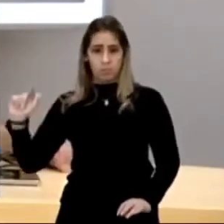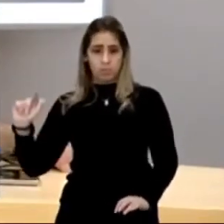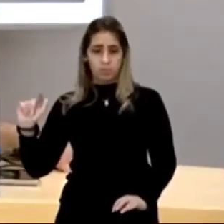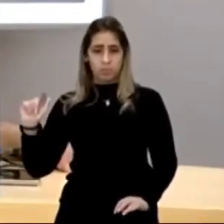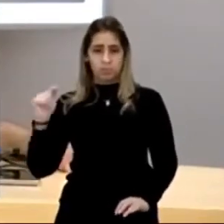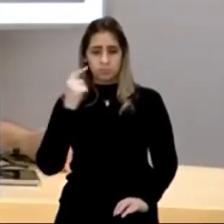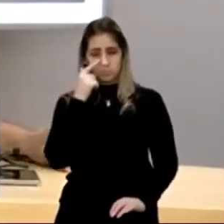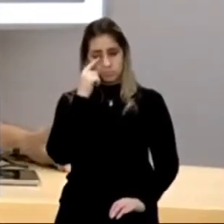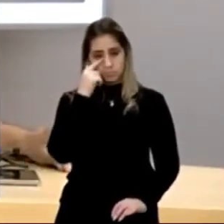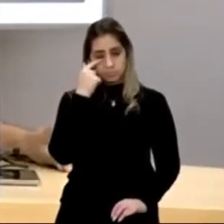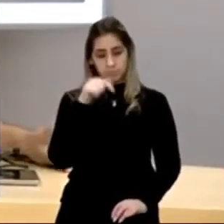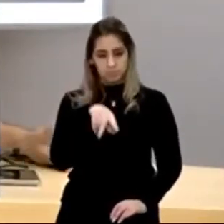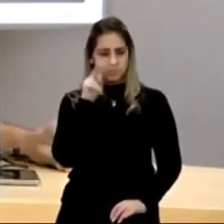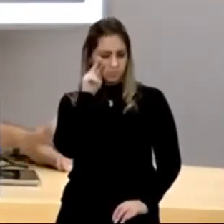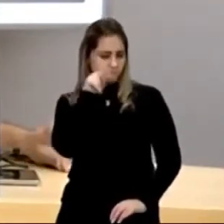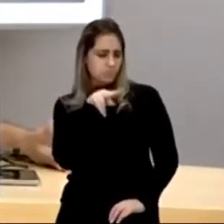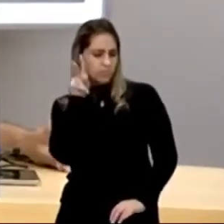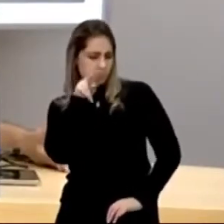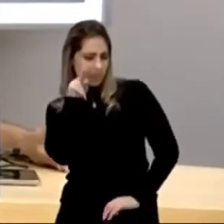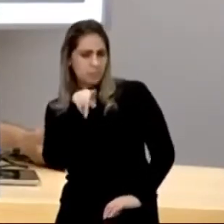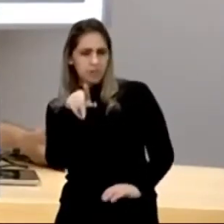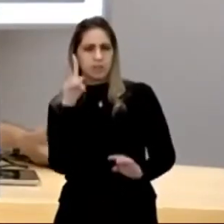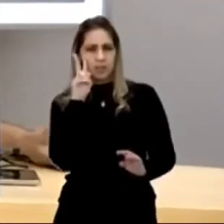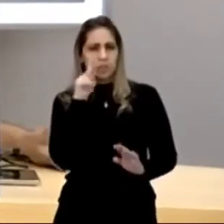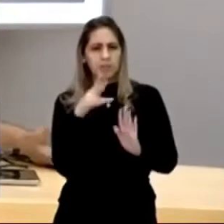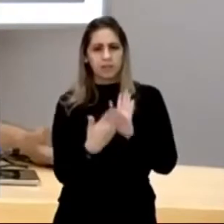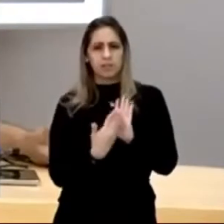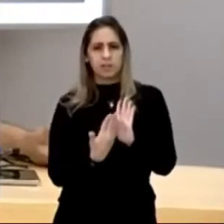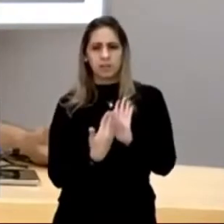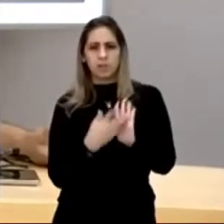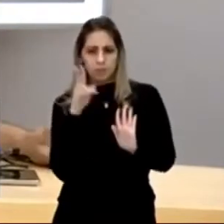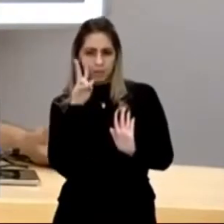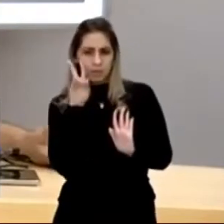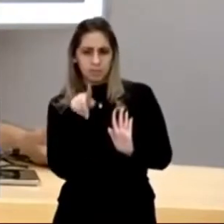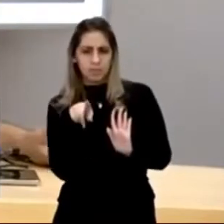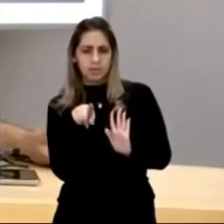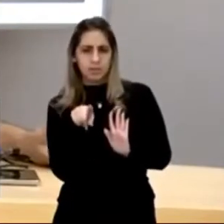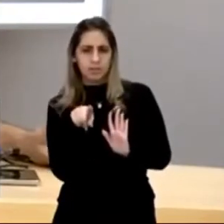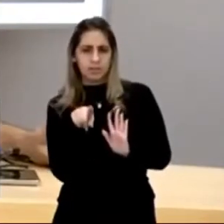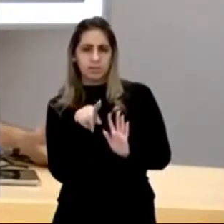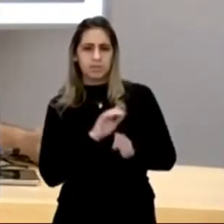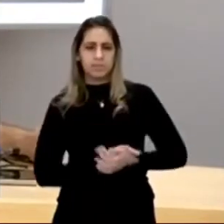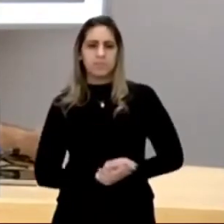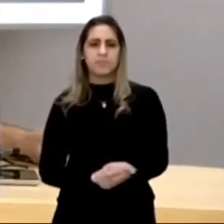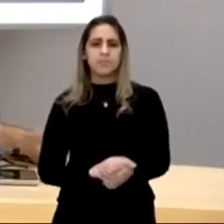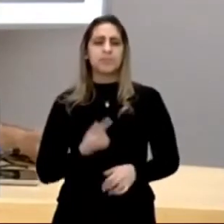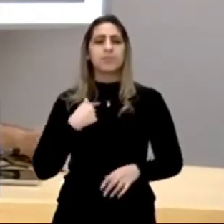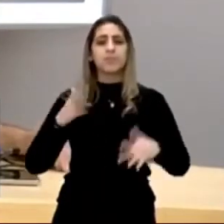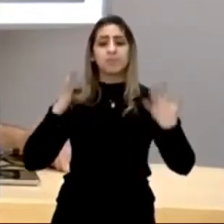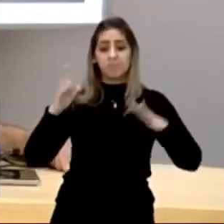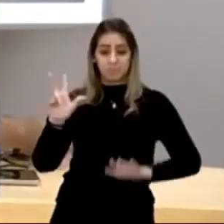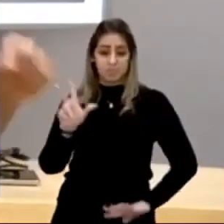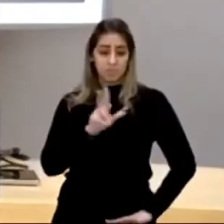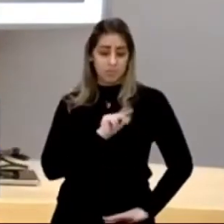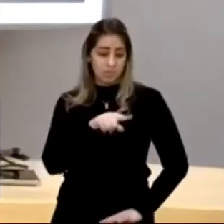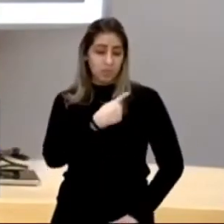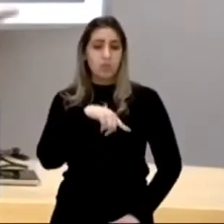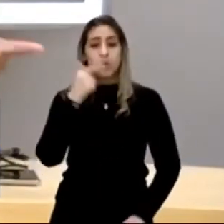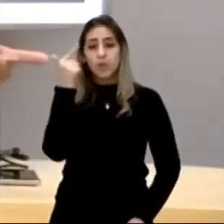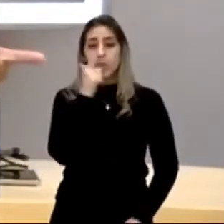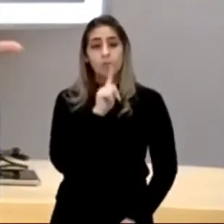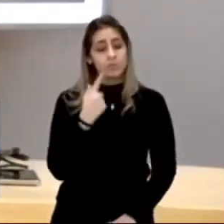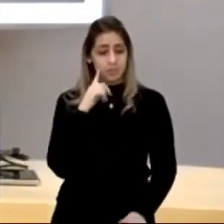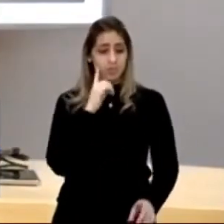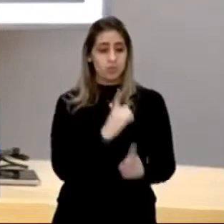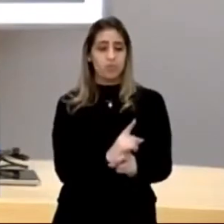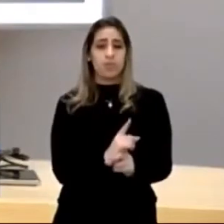Sherlock Holmes fala, olha, lembra daquele caderninho? Lembra do caderninho? Então, graças a ele, conseguimos me dar um